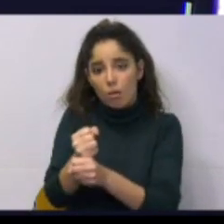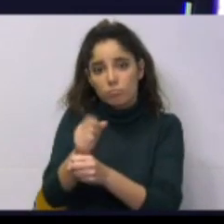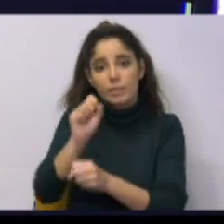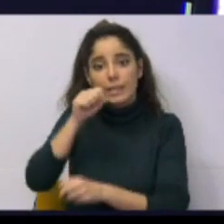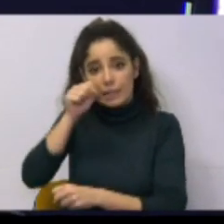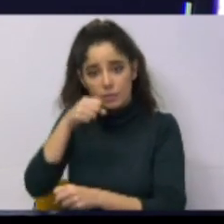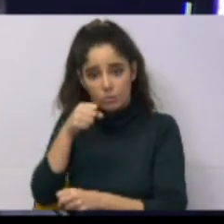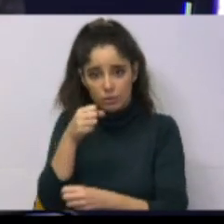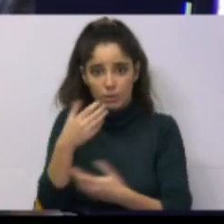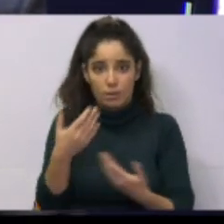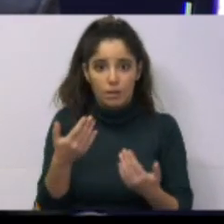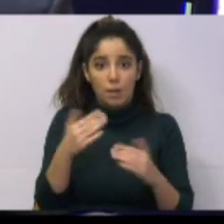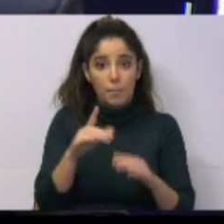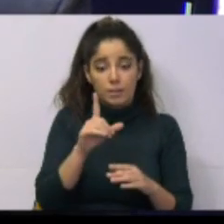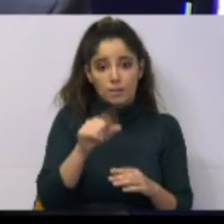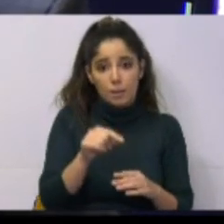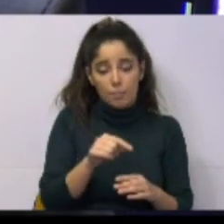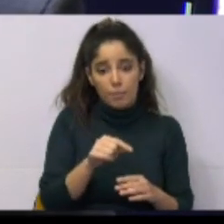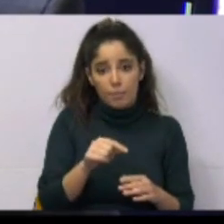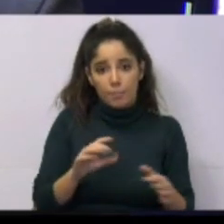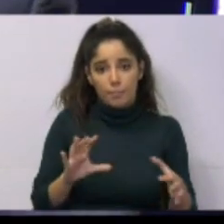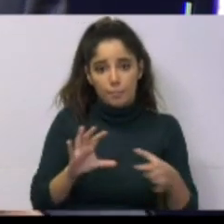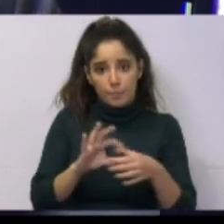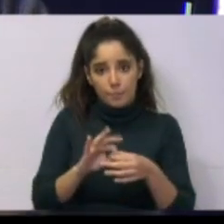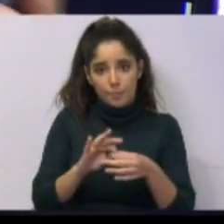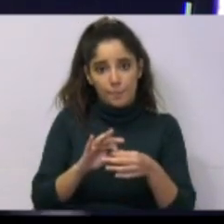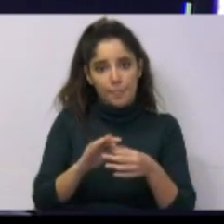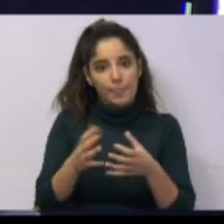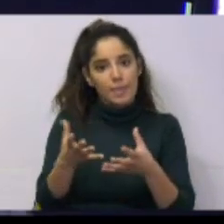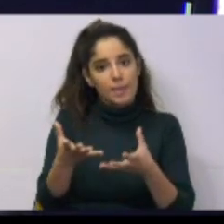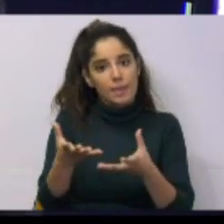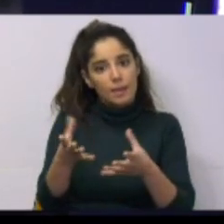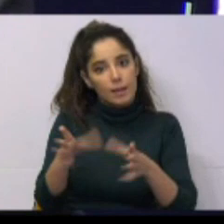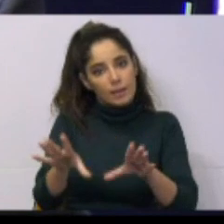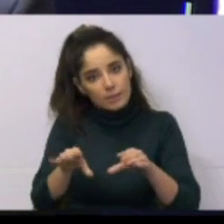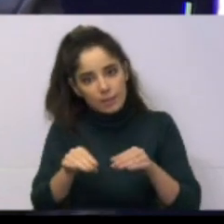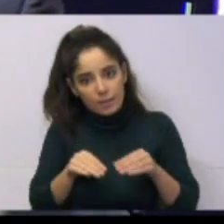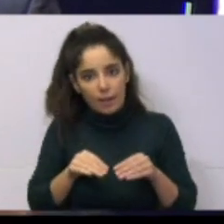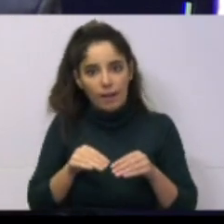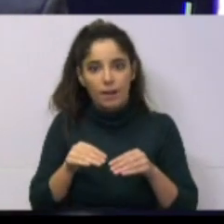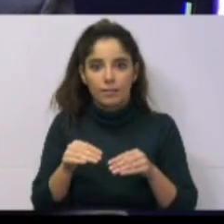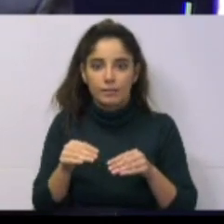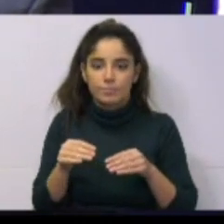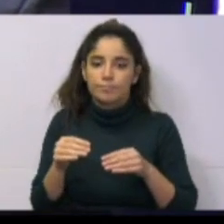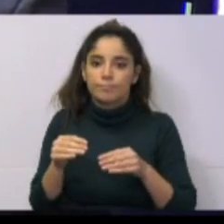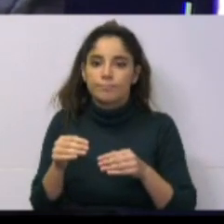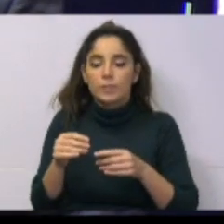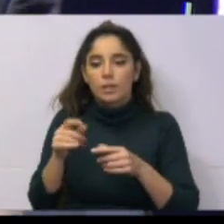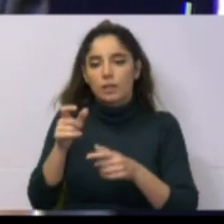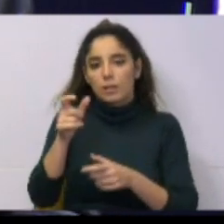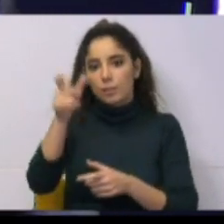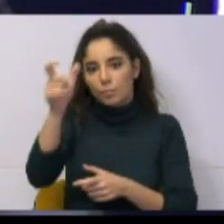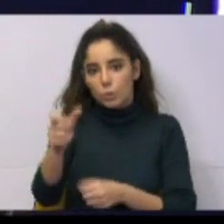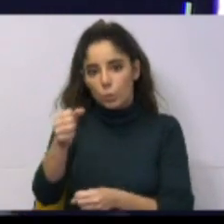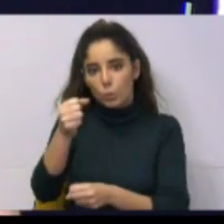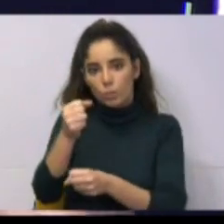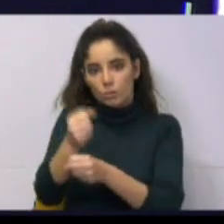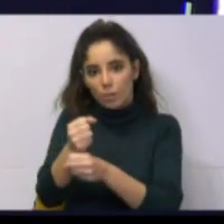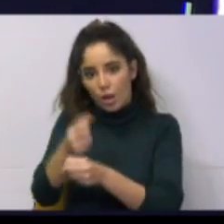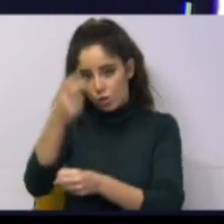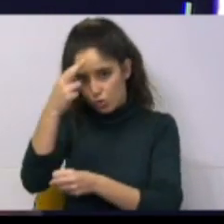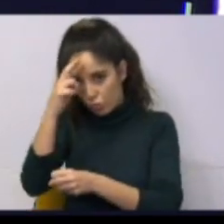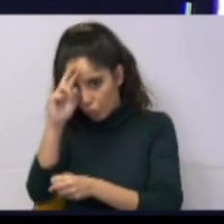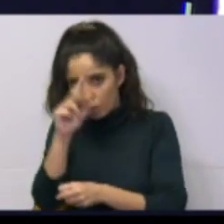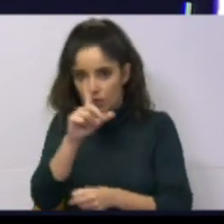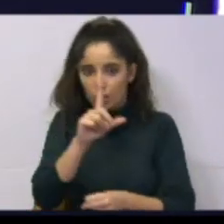Mas também, nesta onda de se apropriar, quer do suor dos trabalhadores e dos agricultores, quer dos fundos